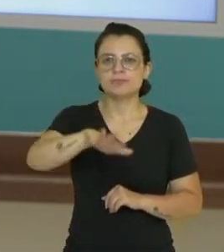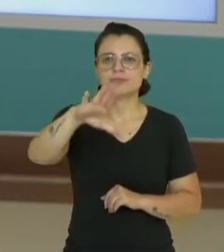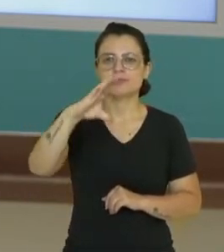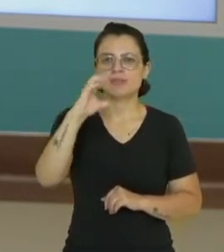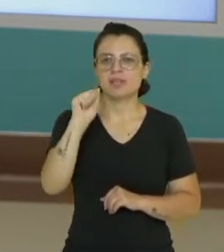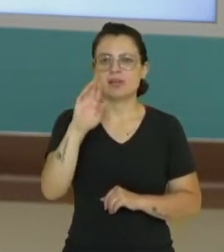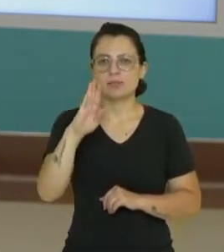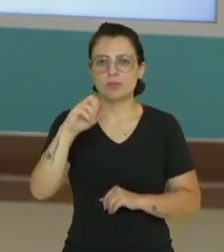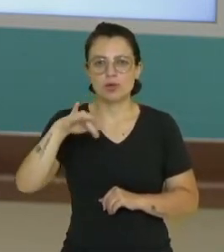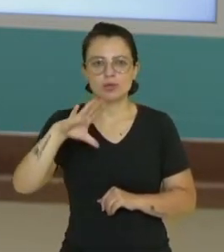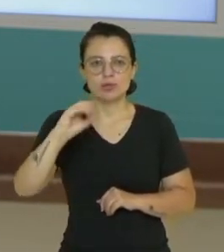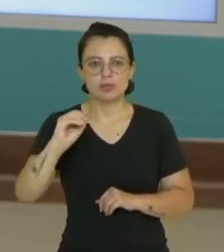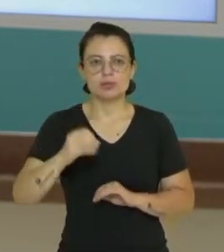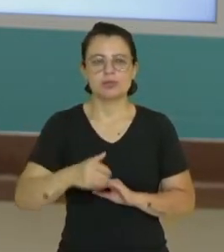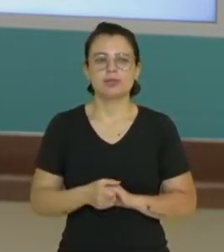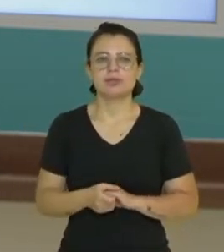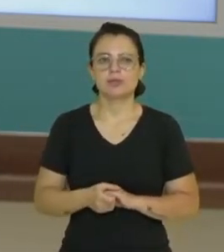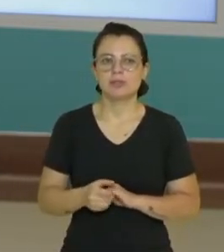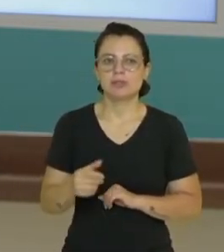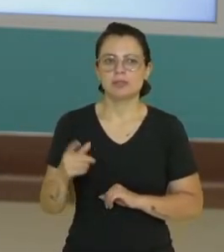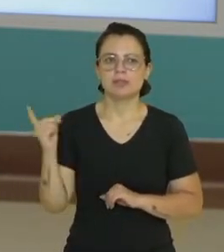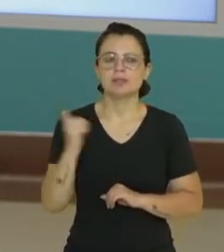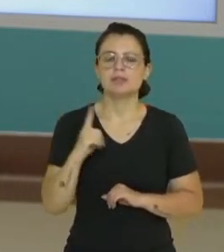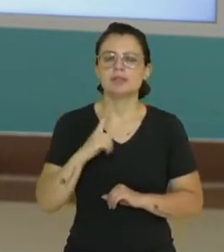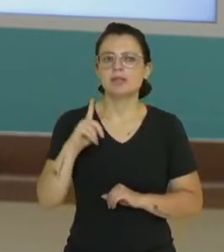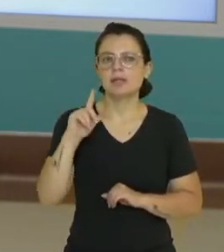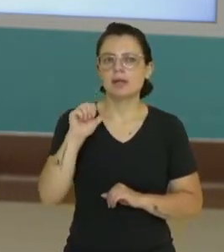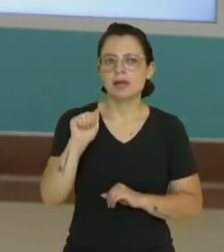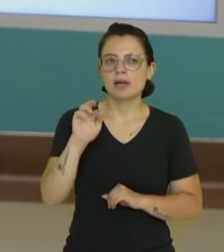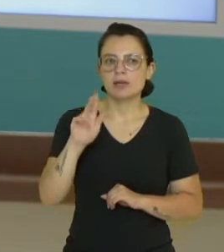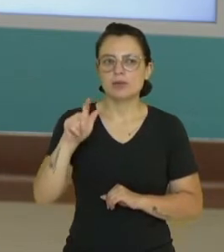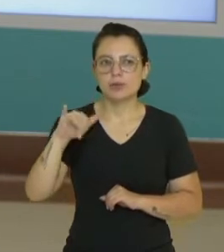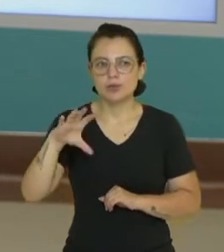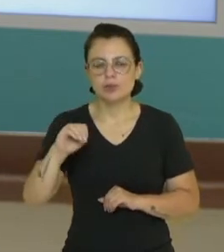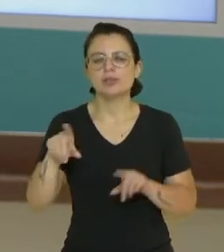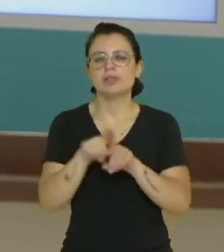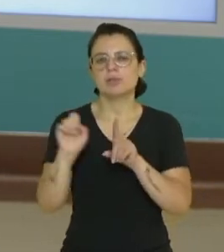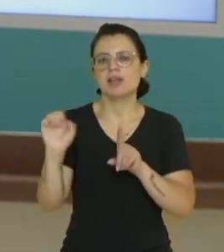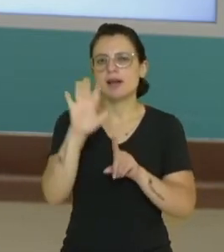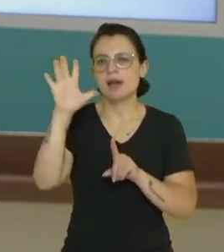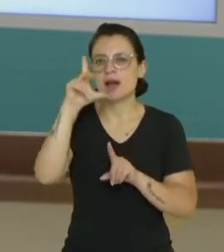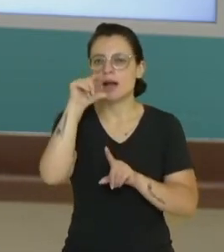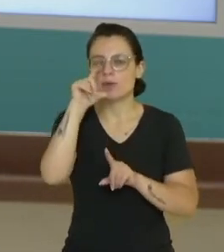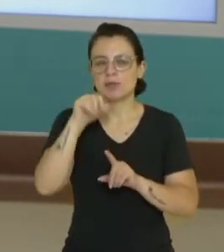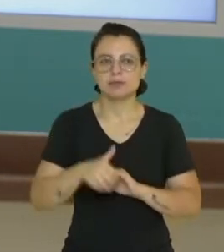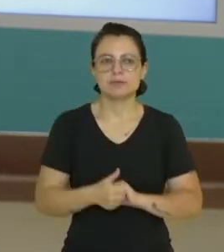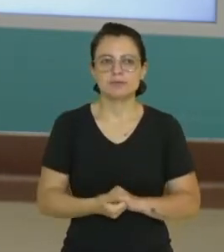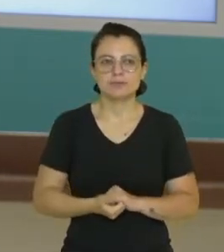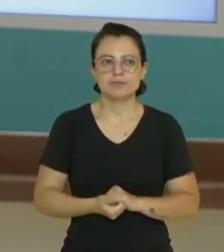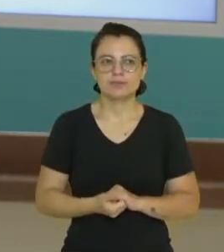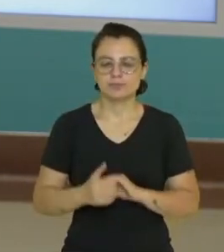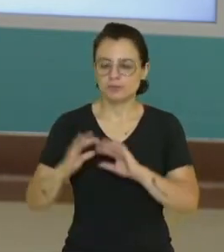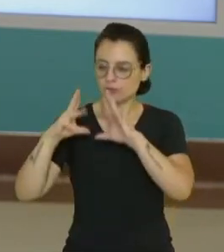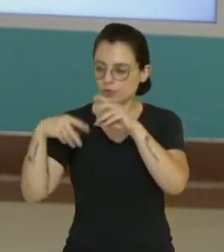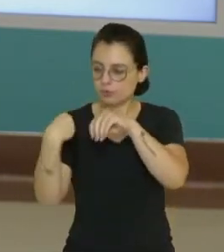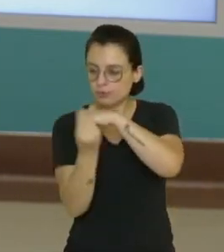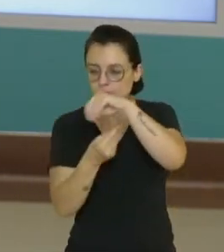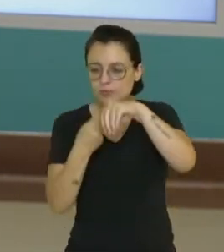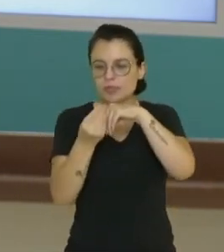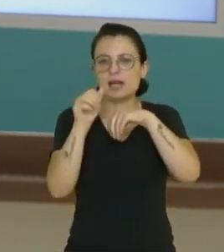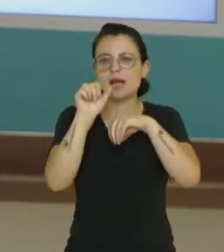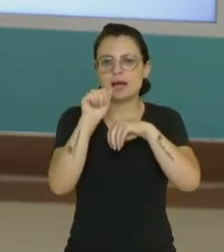expiramos. Além de argônio e o vapor de água. Todos juntos